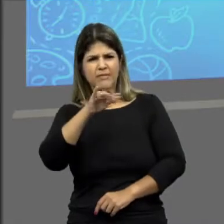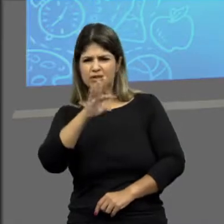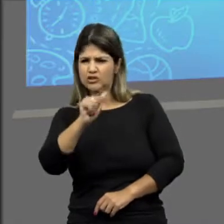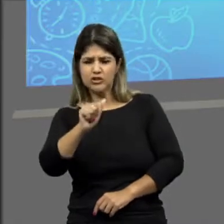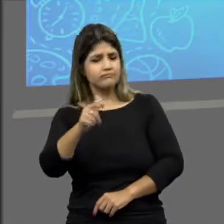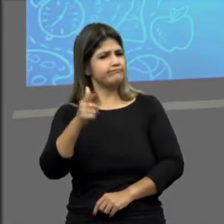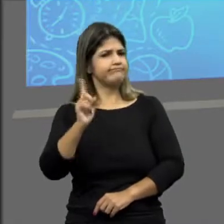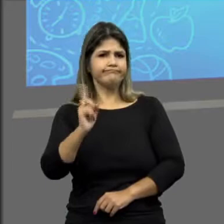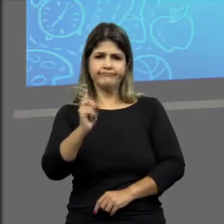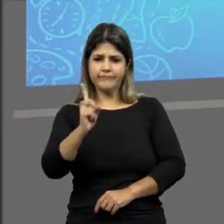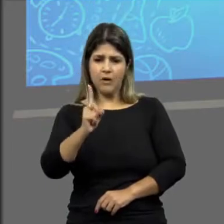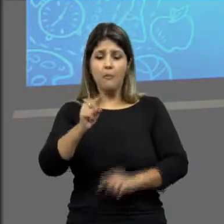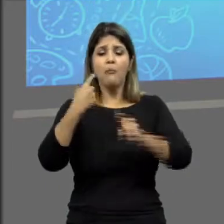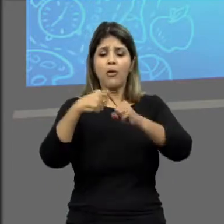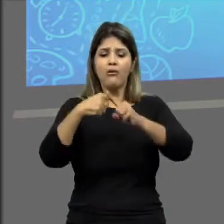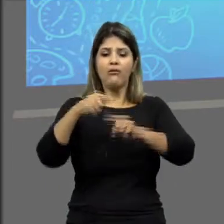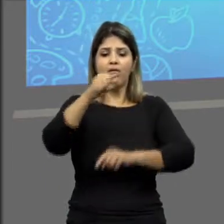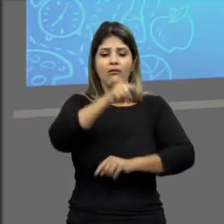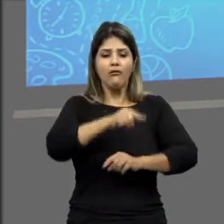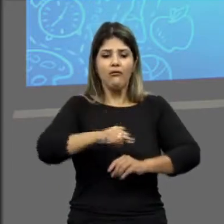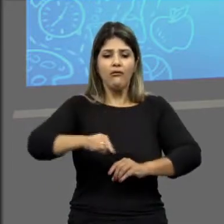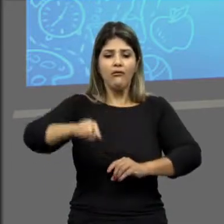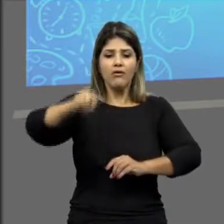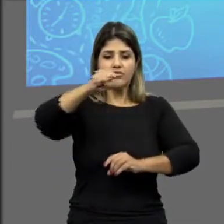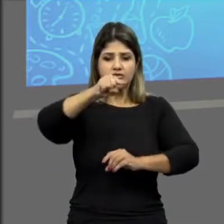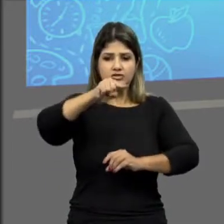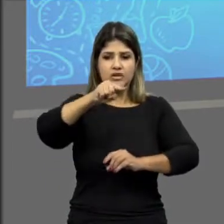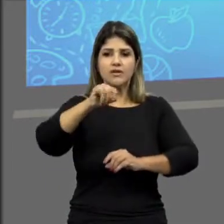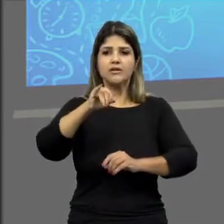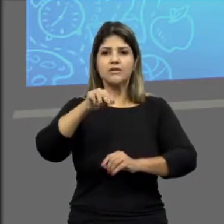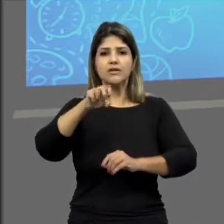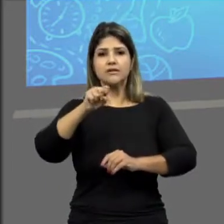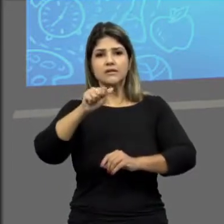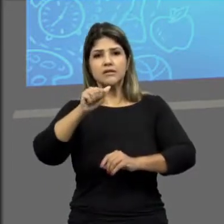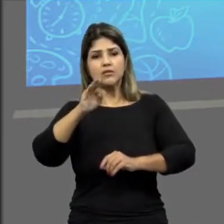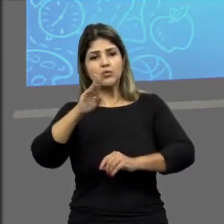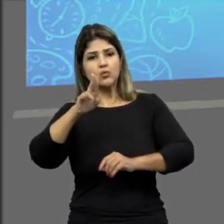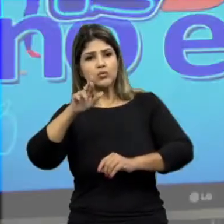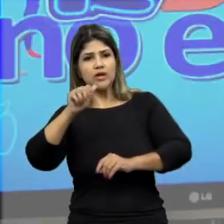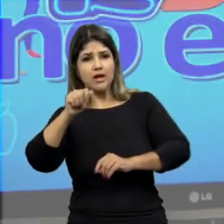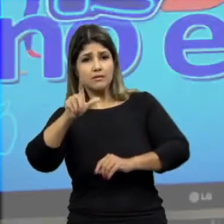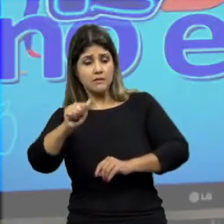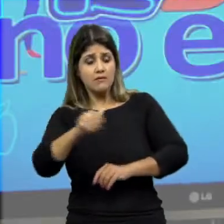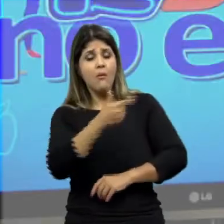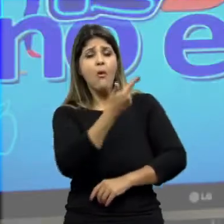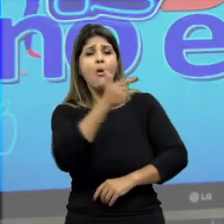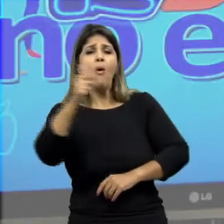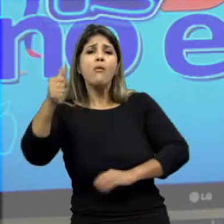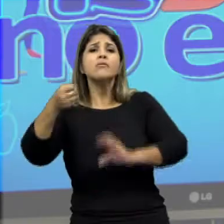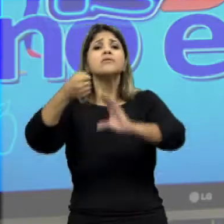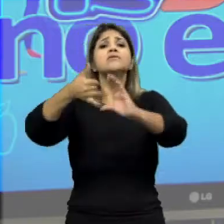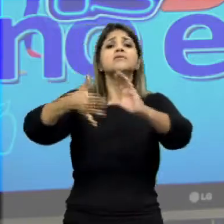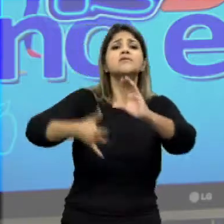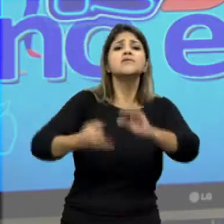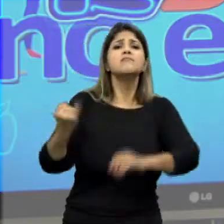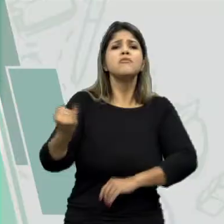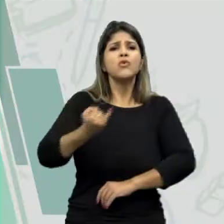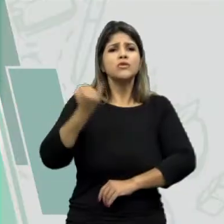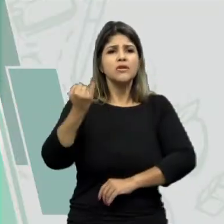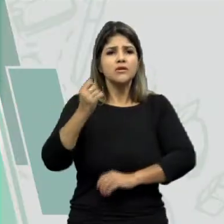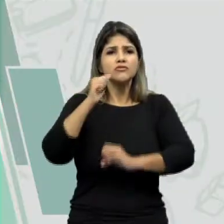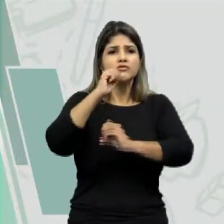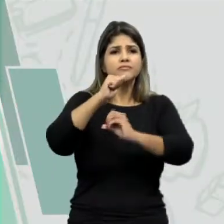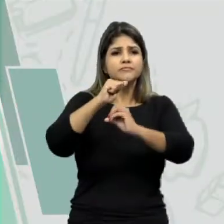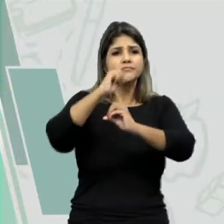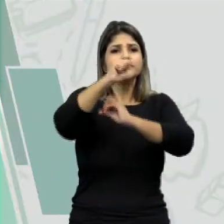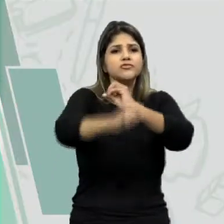ela é uma cadeia cíclica, uma cadeia fechada, insaturada, mas não é aromática. Pessoal, outra classificação importante é quanto